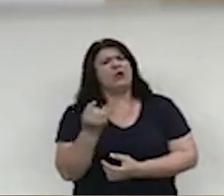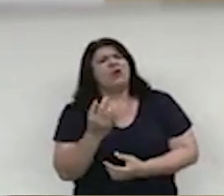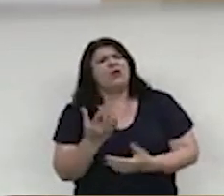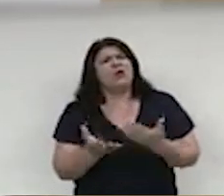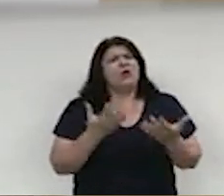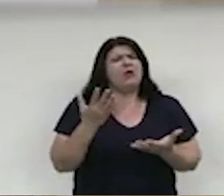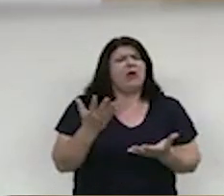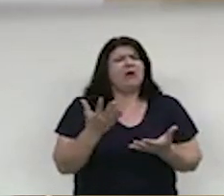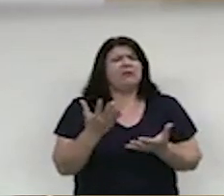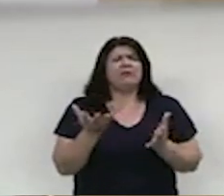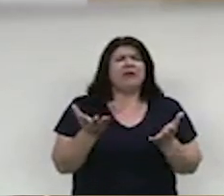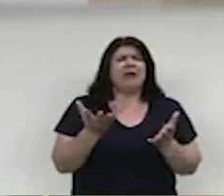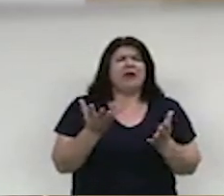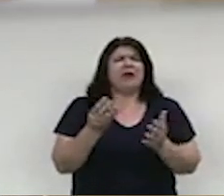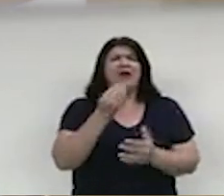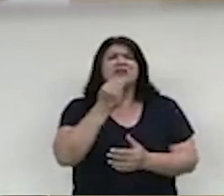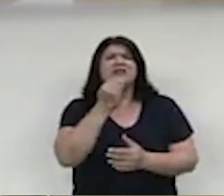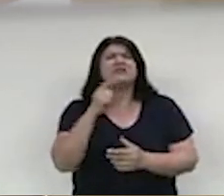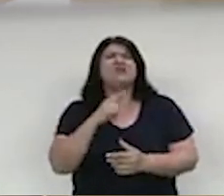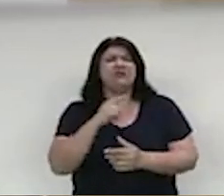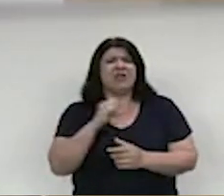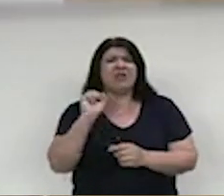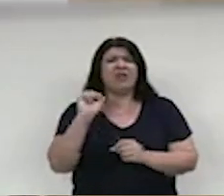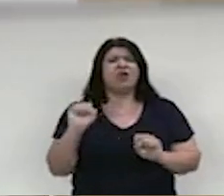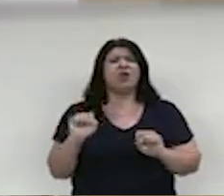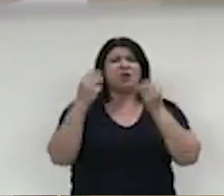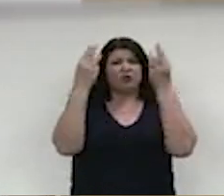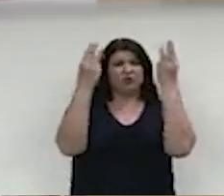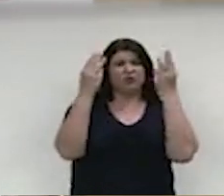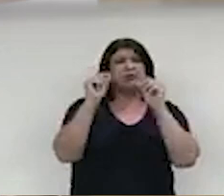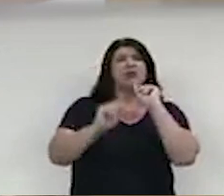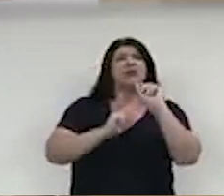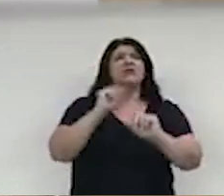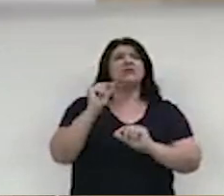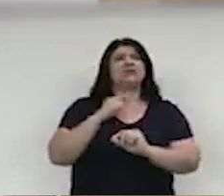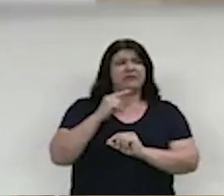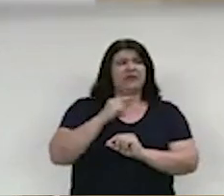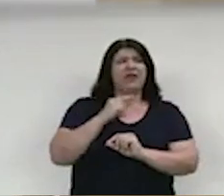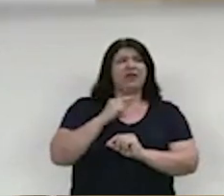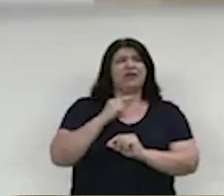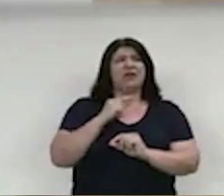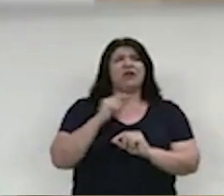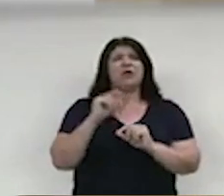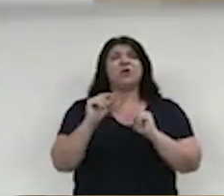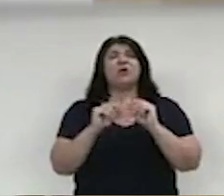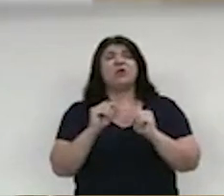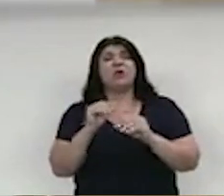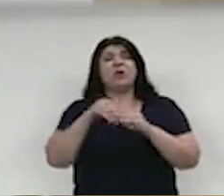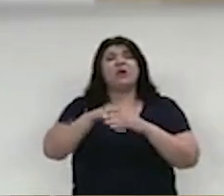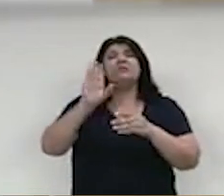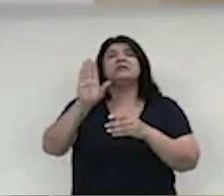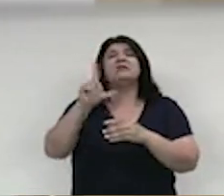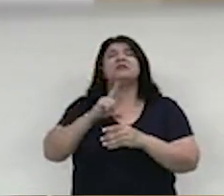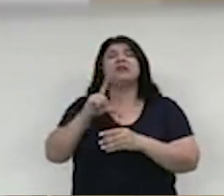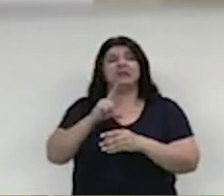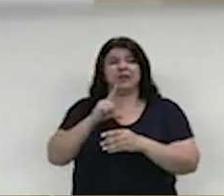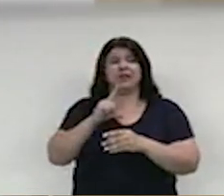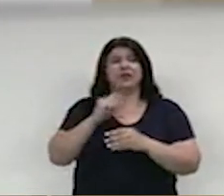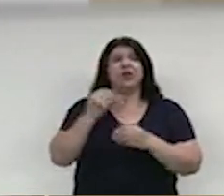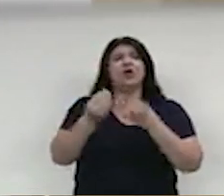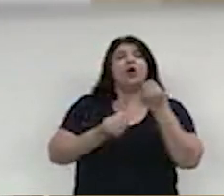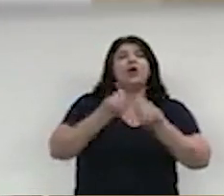Estação Verão Show 2021-2022? Dois. Caso seja realizada, qual a modalidade de licitação que seria